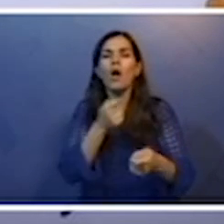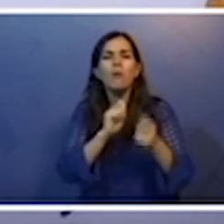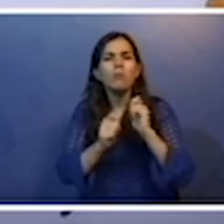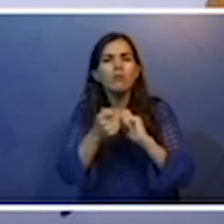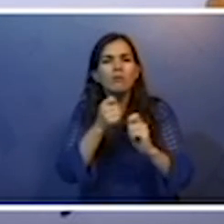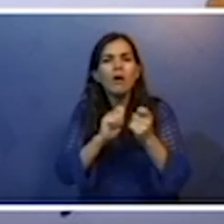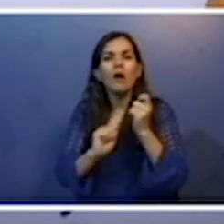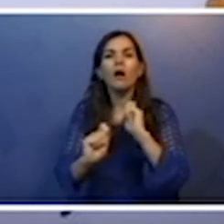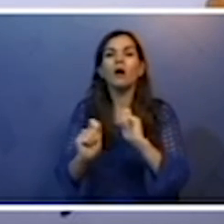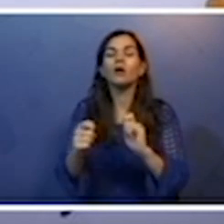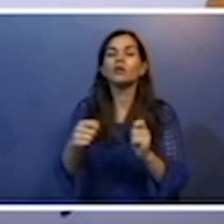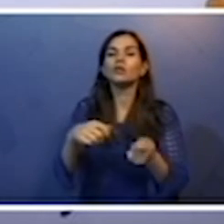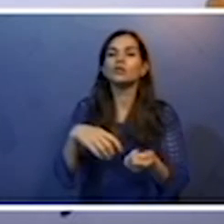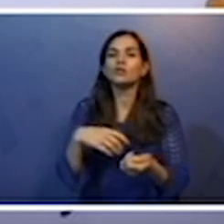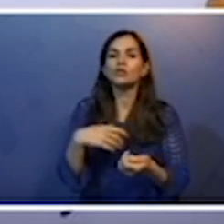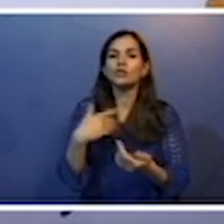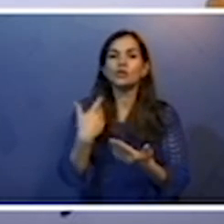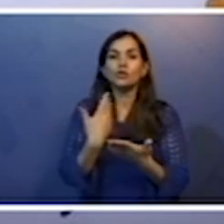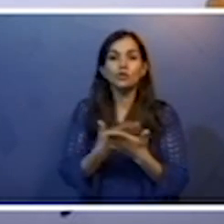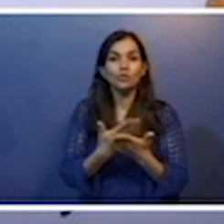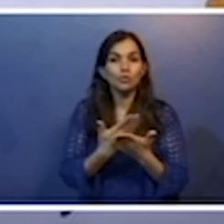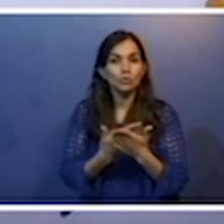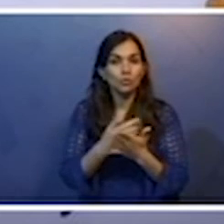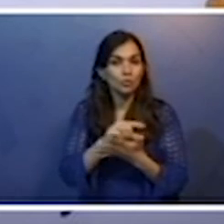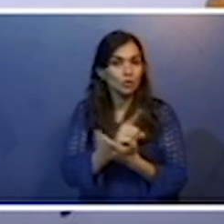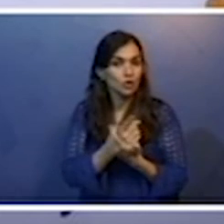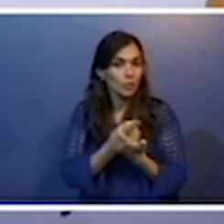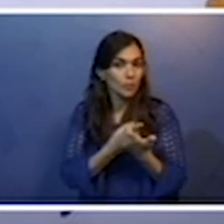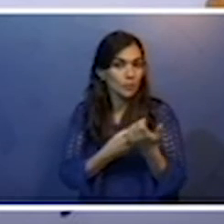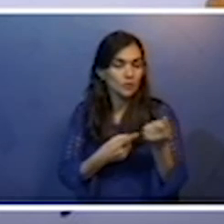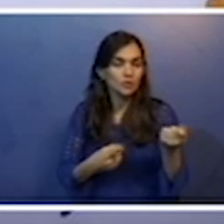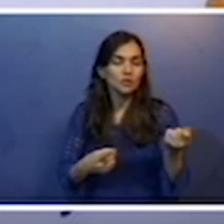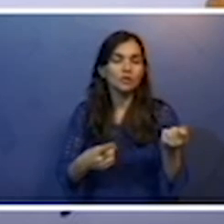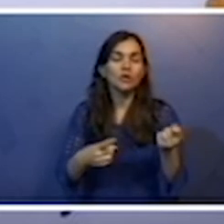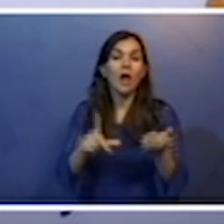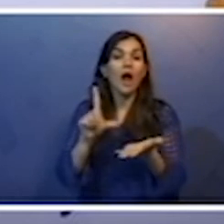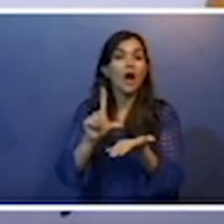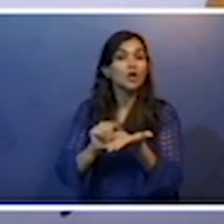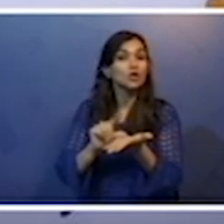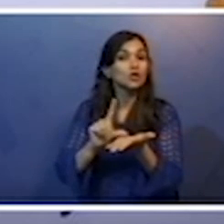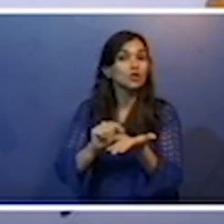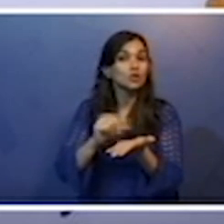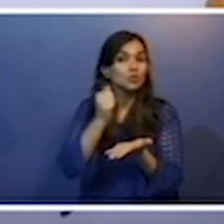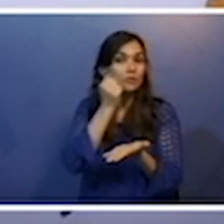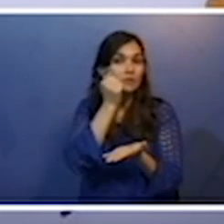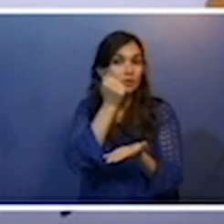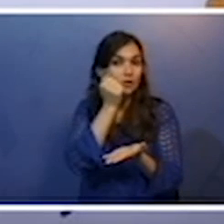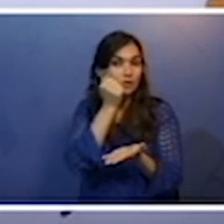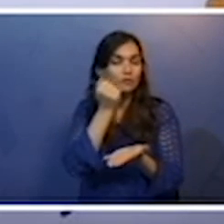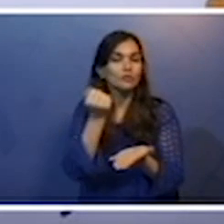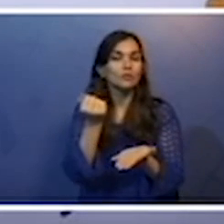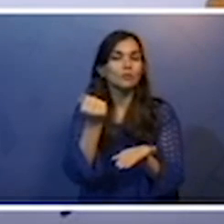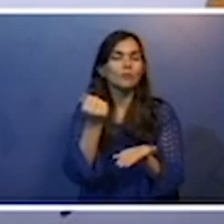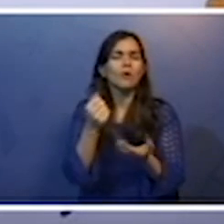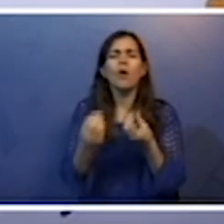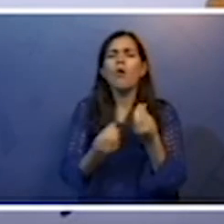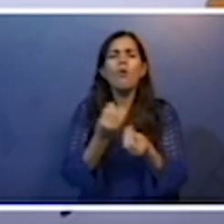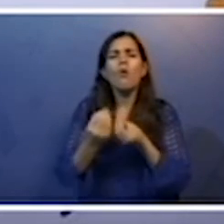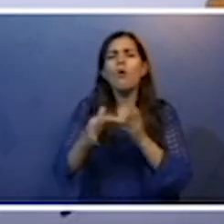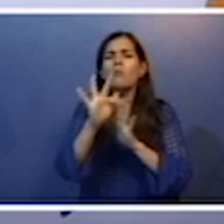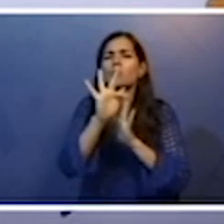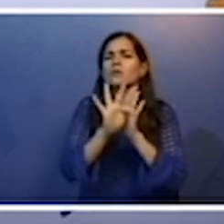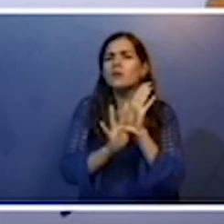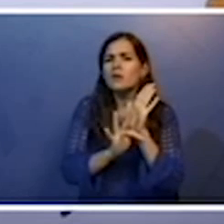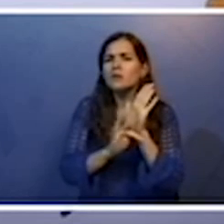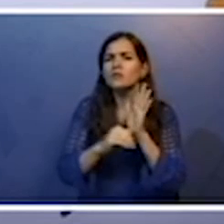textos didáticos, relatórios, artigos de divulgação científica, etc. Como os textos científicos